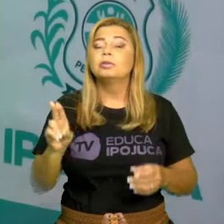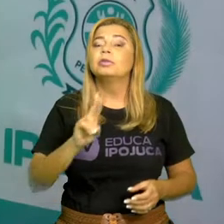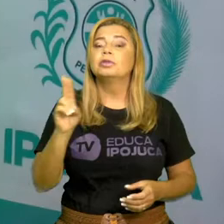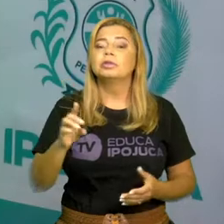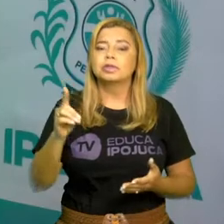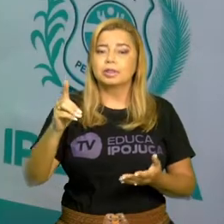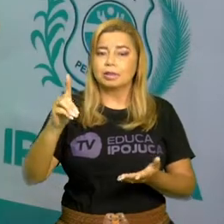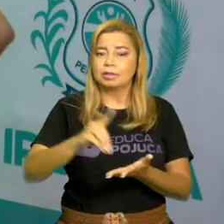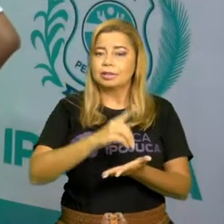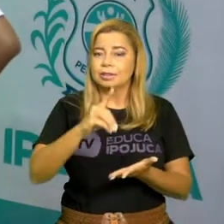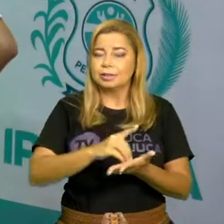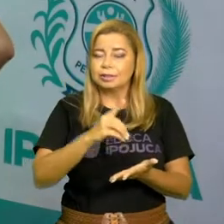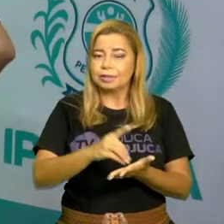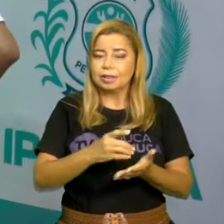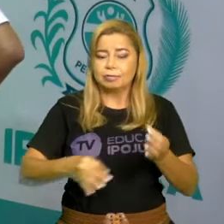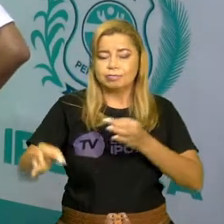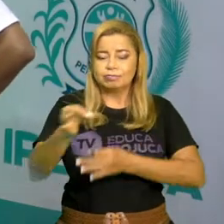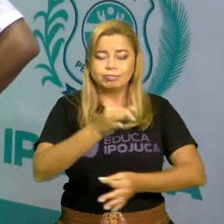lá para a nossa aula.